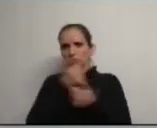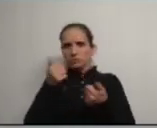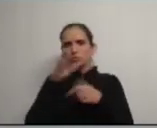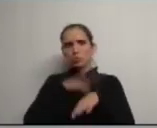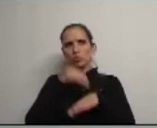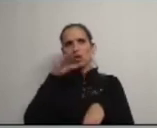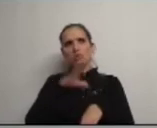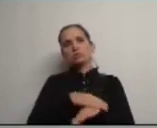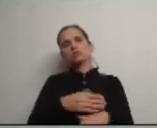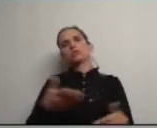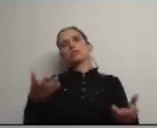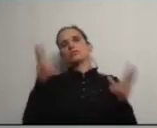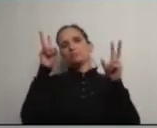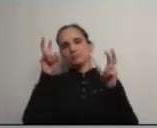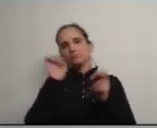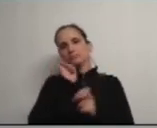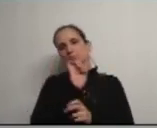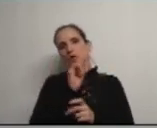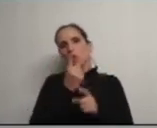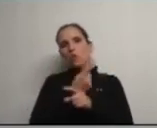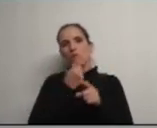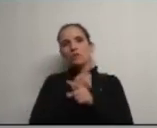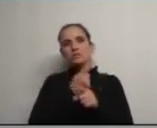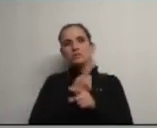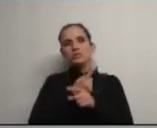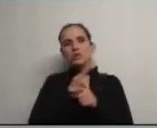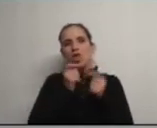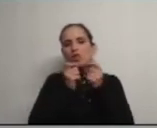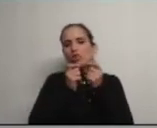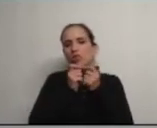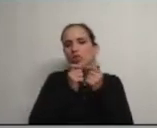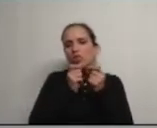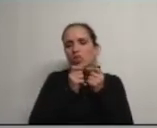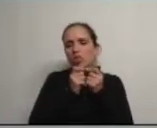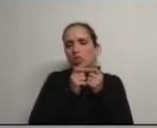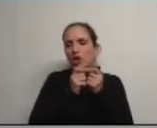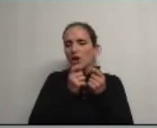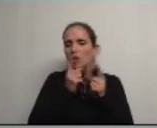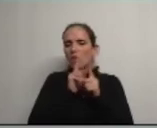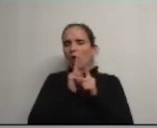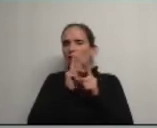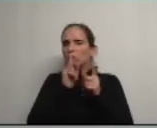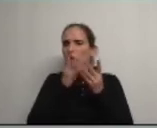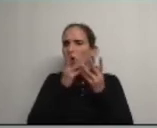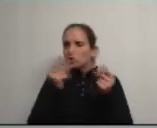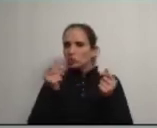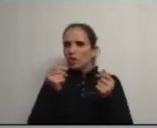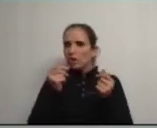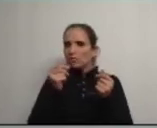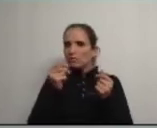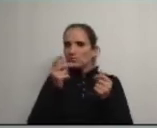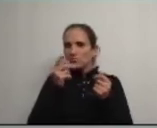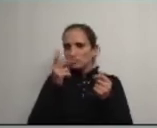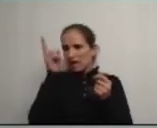Suécia é um caso paradigmático de quando as coisas às vezes com muita proximidade dão um resultado caótico e foi o